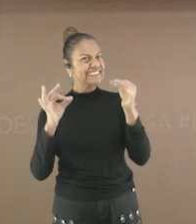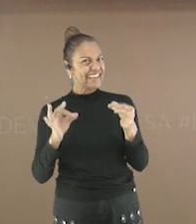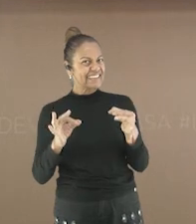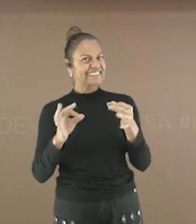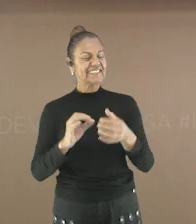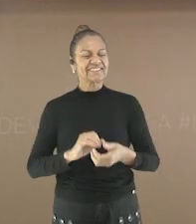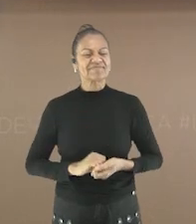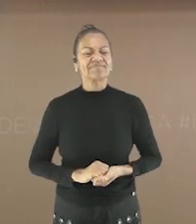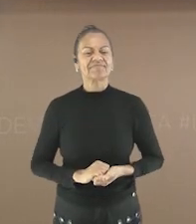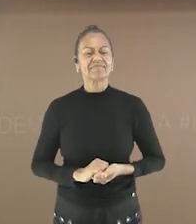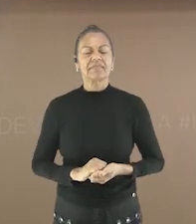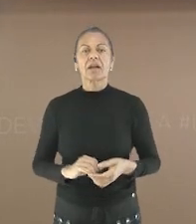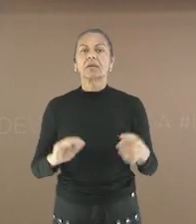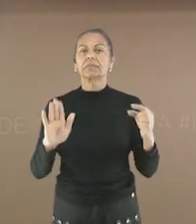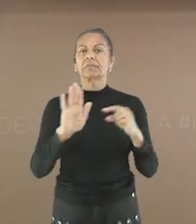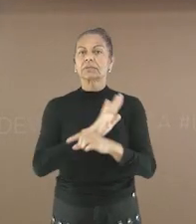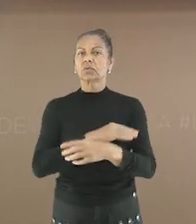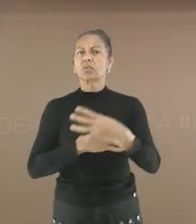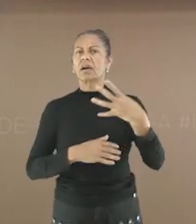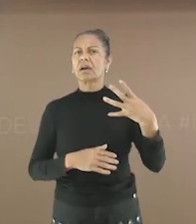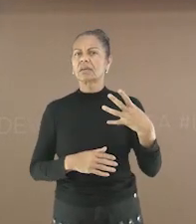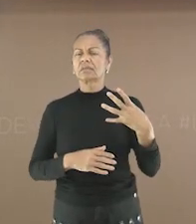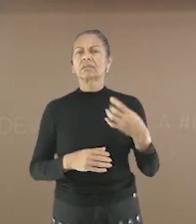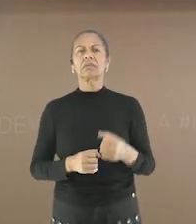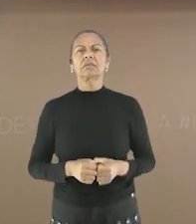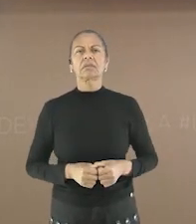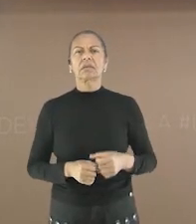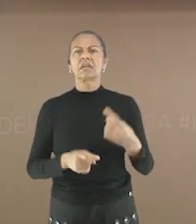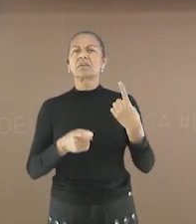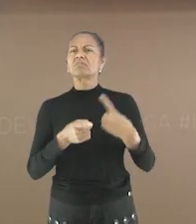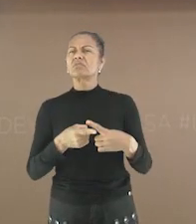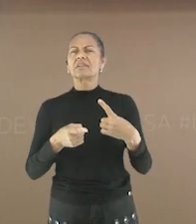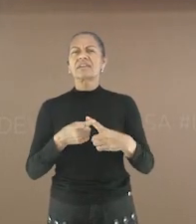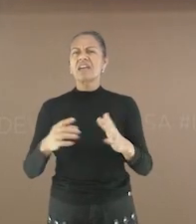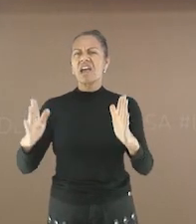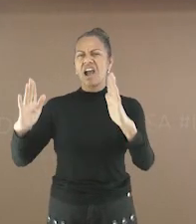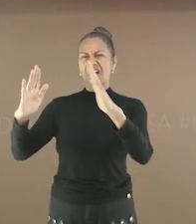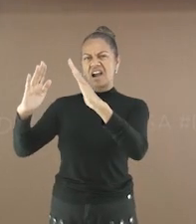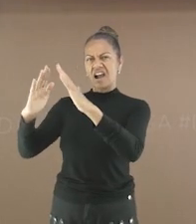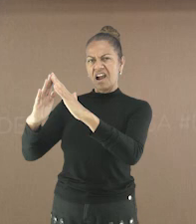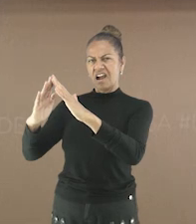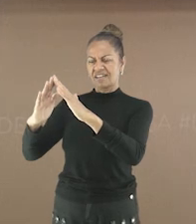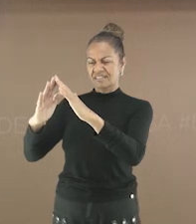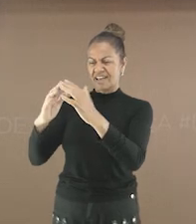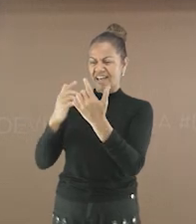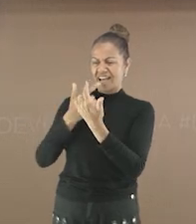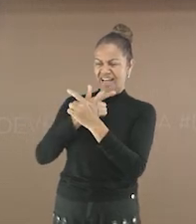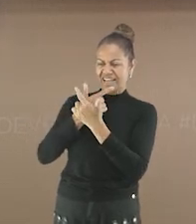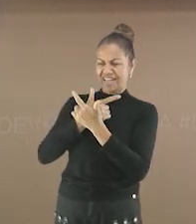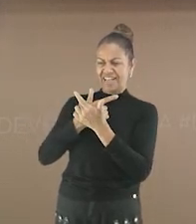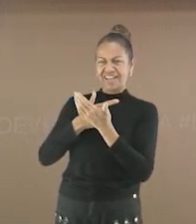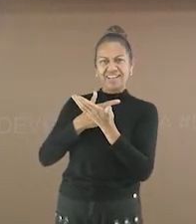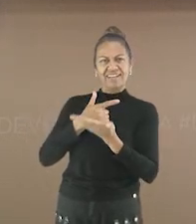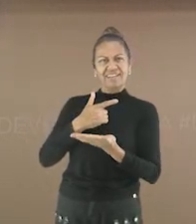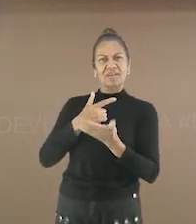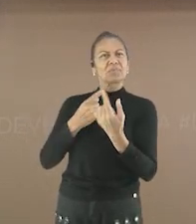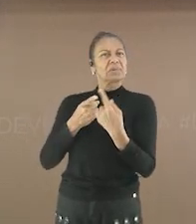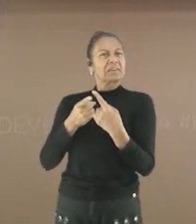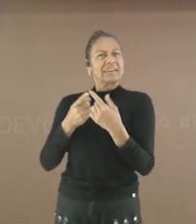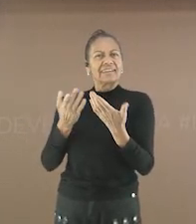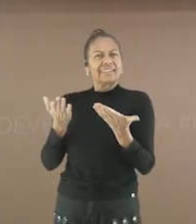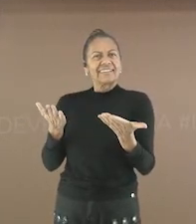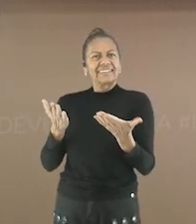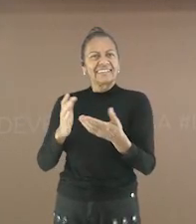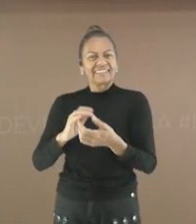Agora vamos para a questão de número quatro Por que a casa era engraçada? Leiam